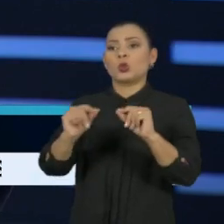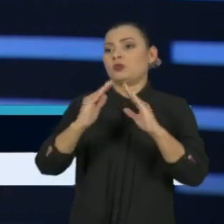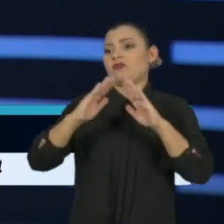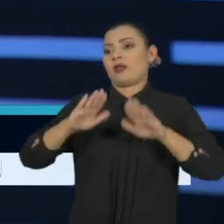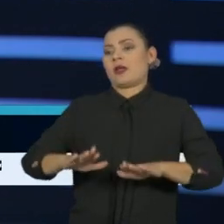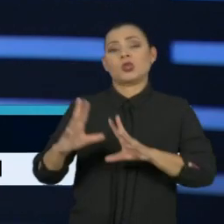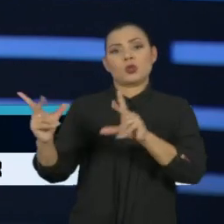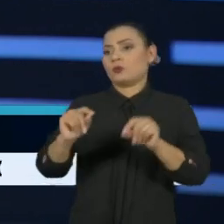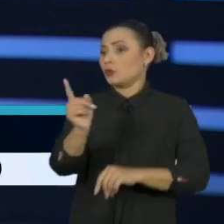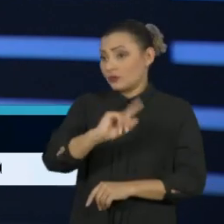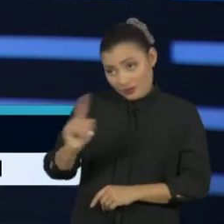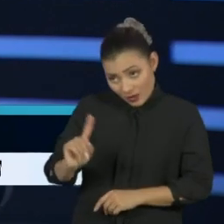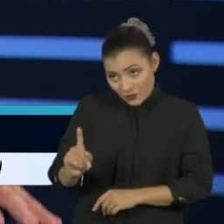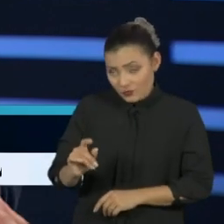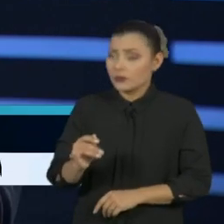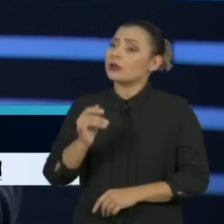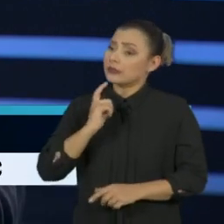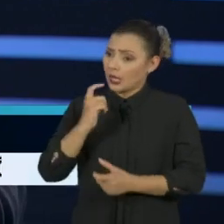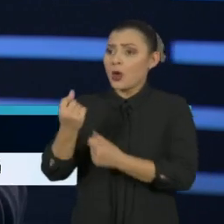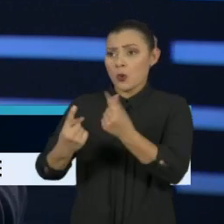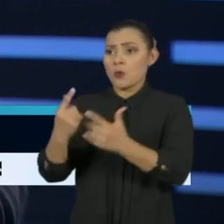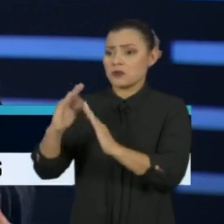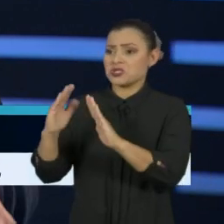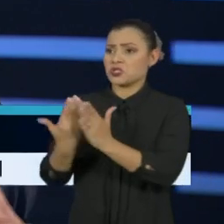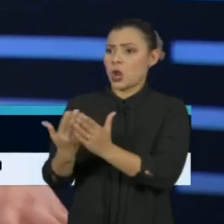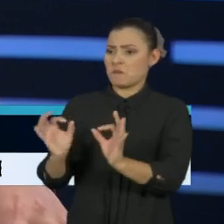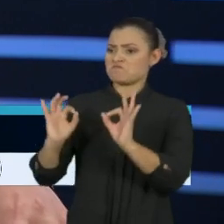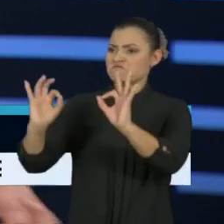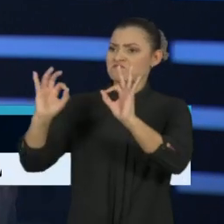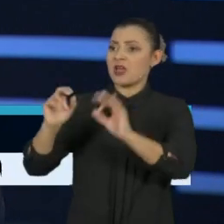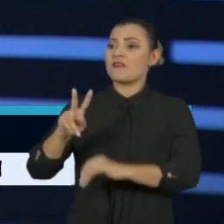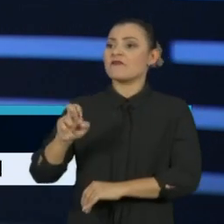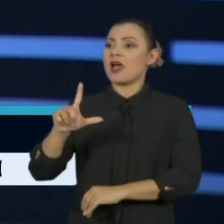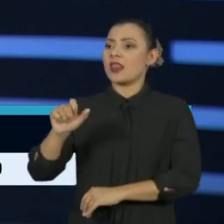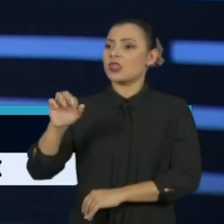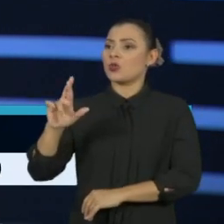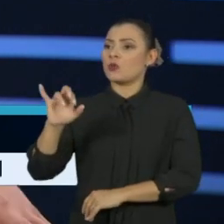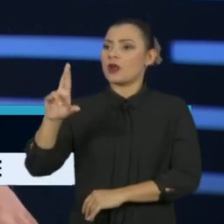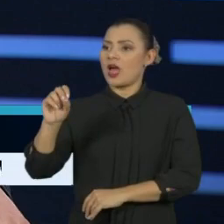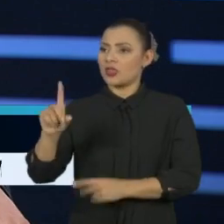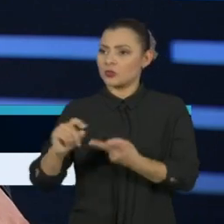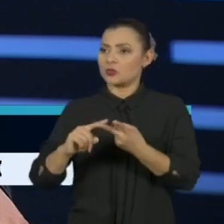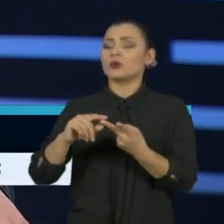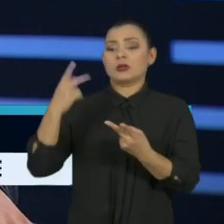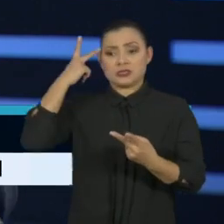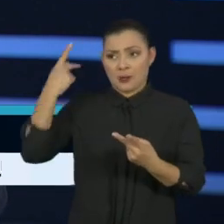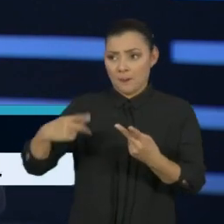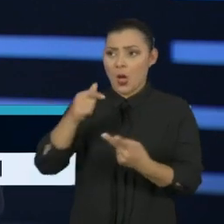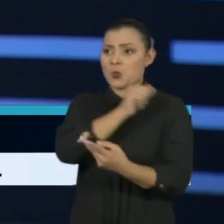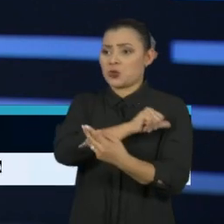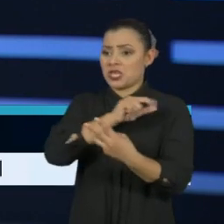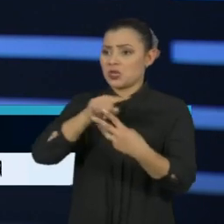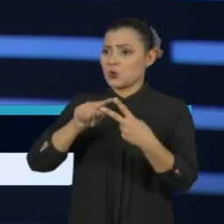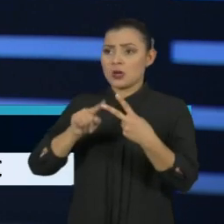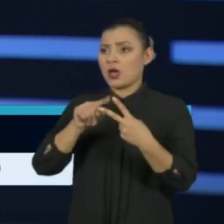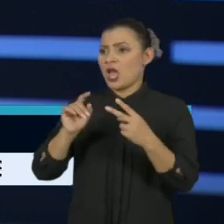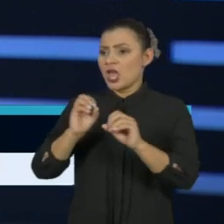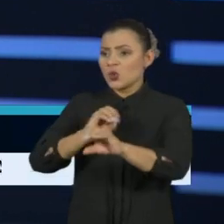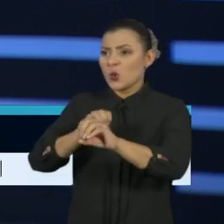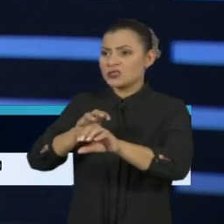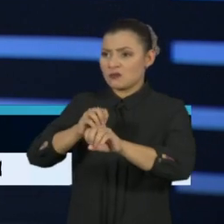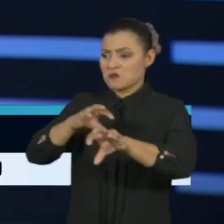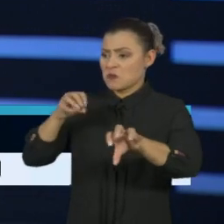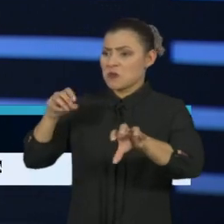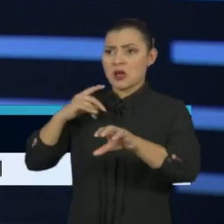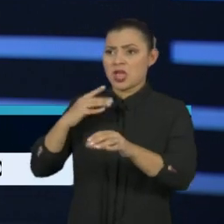casa. Não é verdade. Você tem escolas de ponta do Vale Dourado, em São Paulo, no Rio de Janeiro, em outros lugares, em que a educação à distância